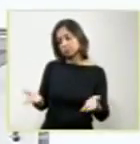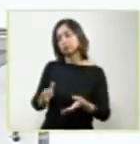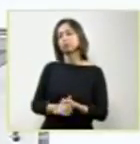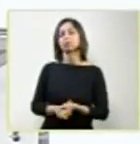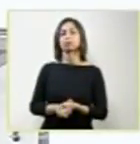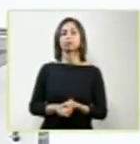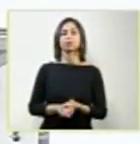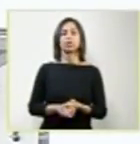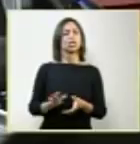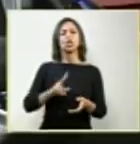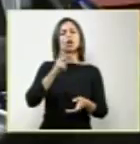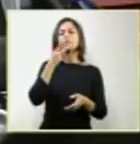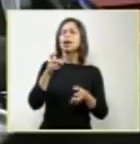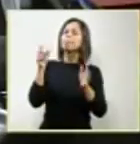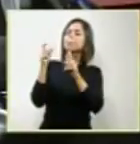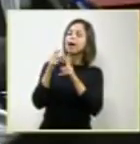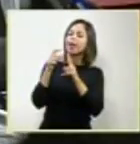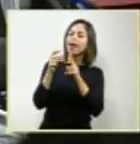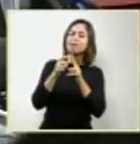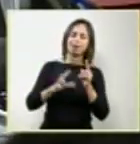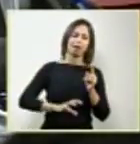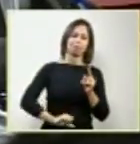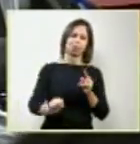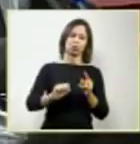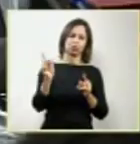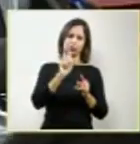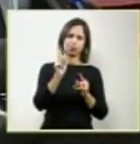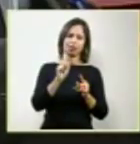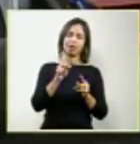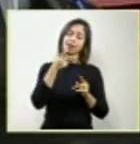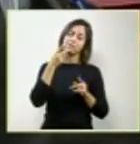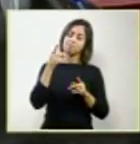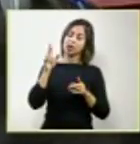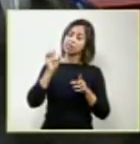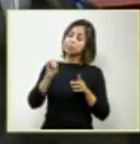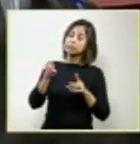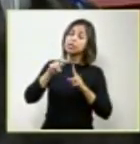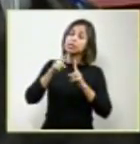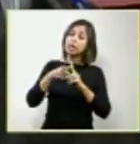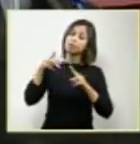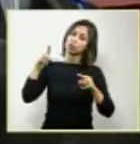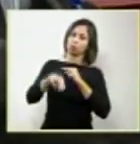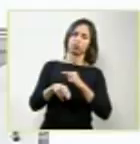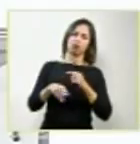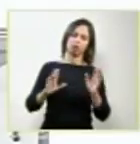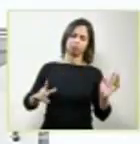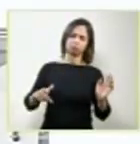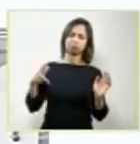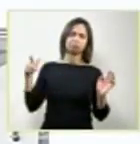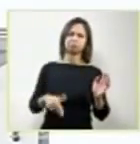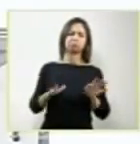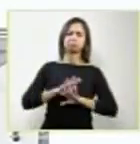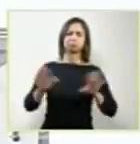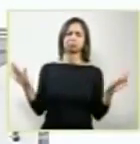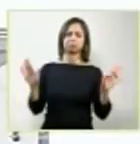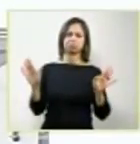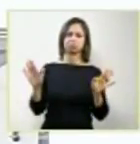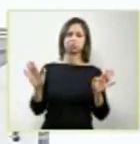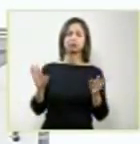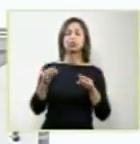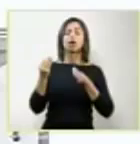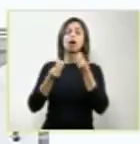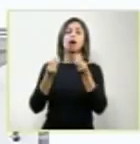aborto nesses casos. A gravidez impõe riscos à mulher. Por que submetê-la